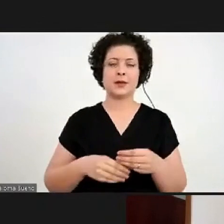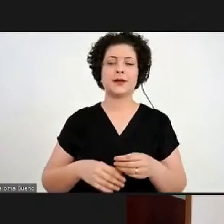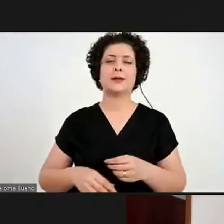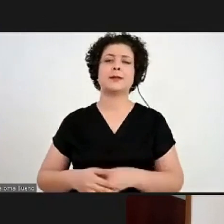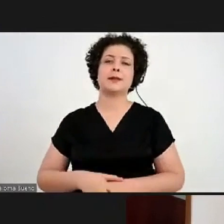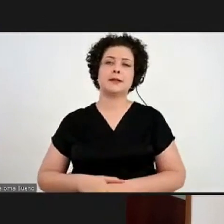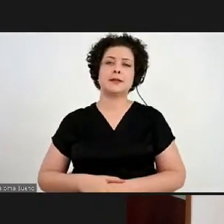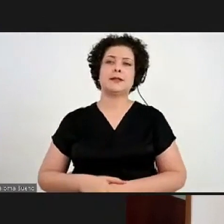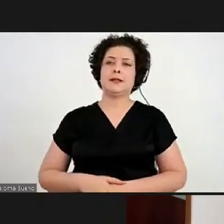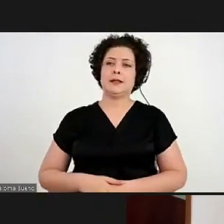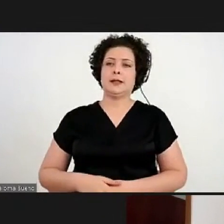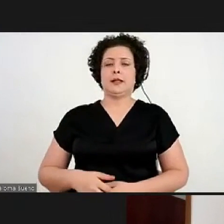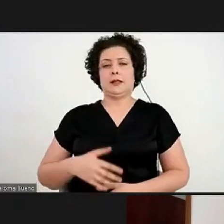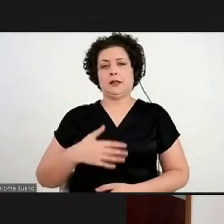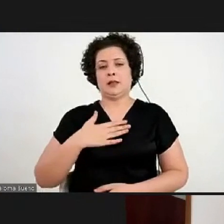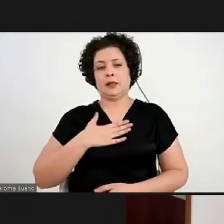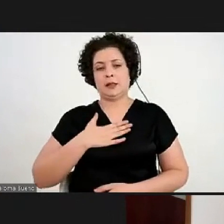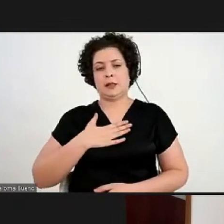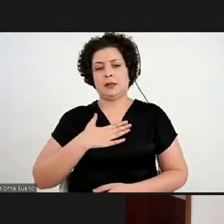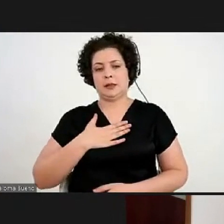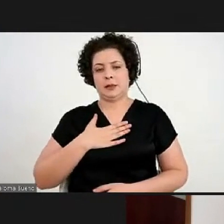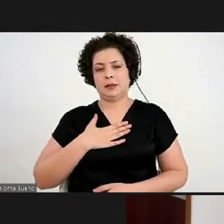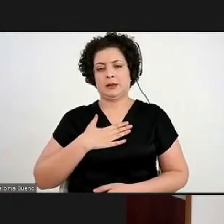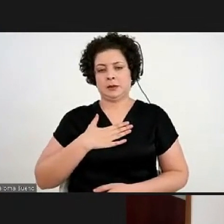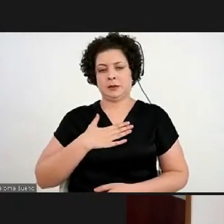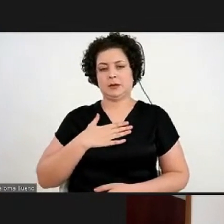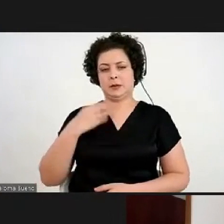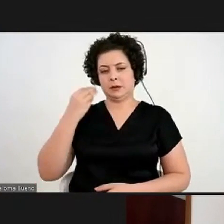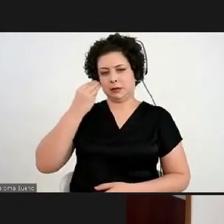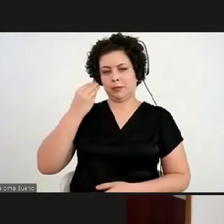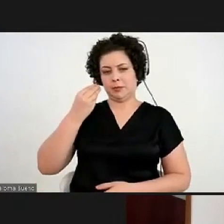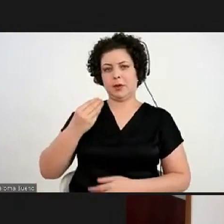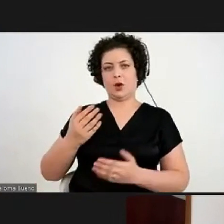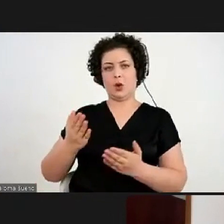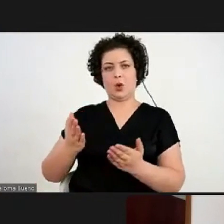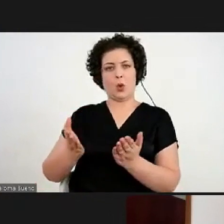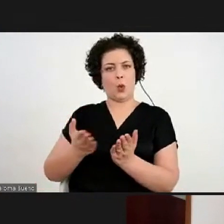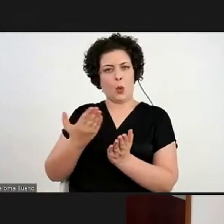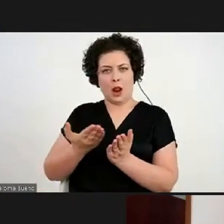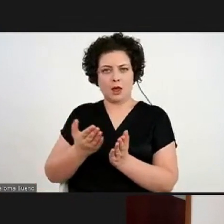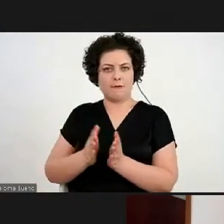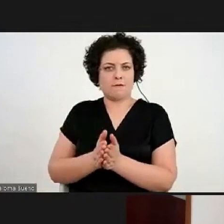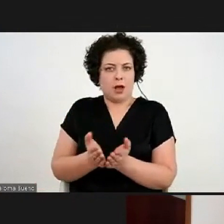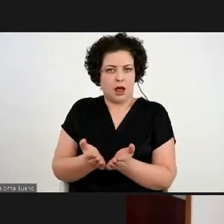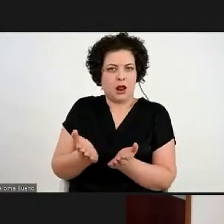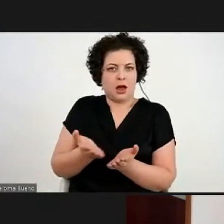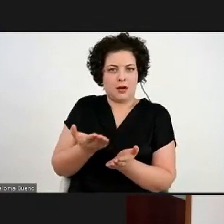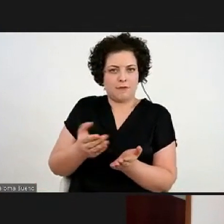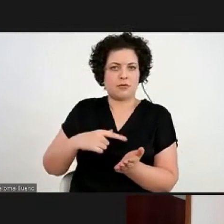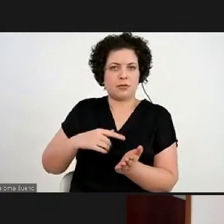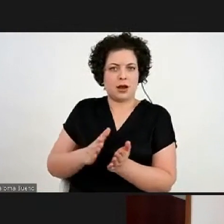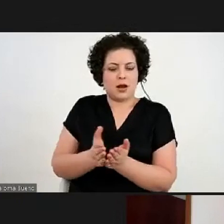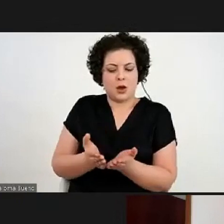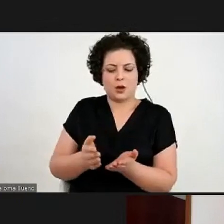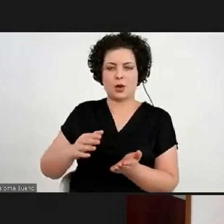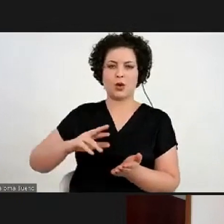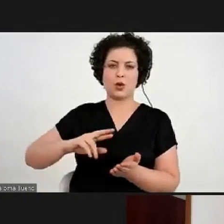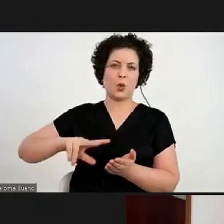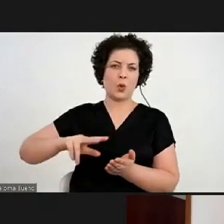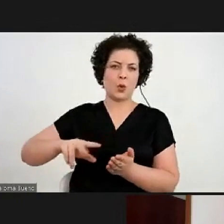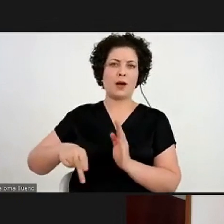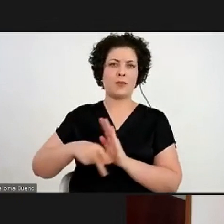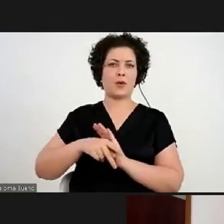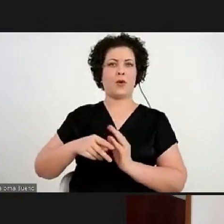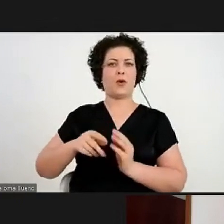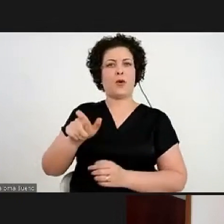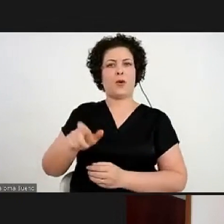caso, como normalmente algum livro a pessoa tem em casa, é lógico que não é um livro de artista, mas você tem um